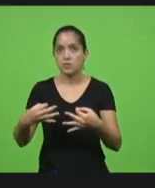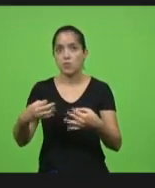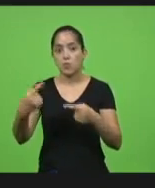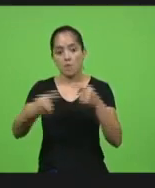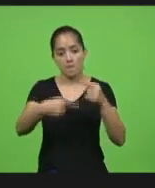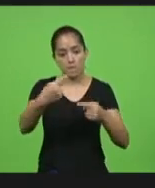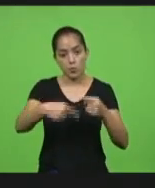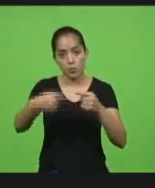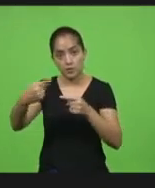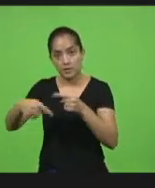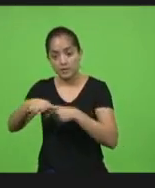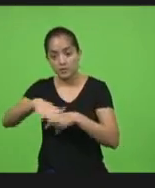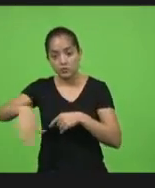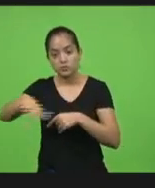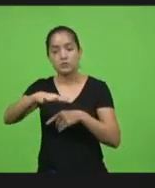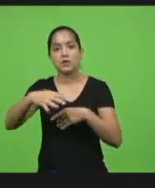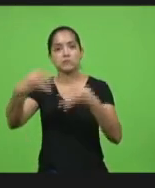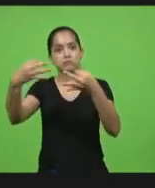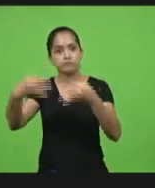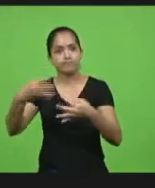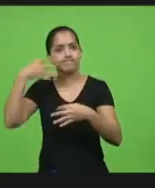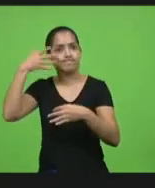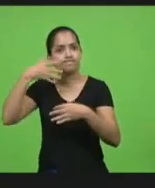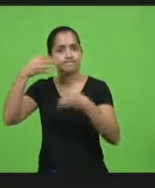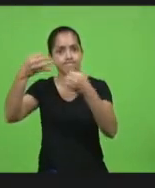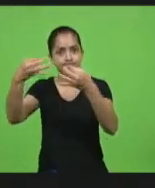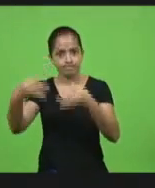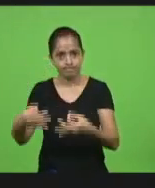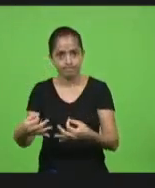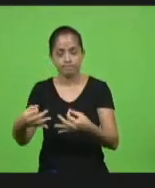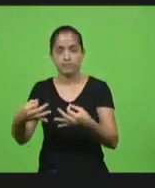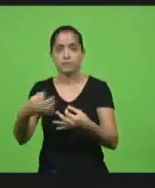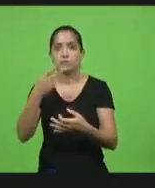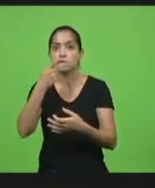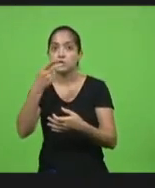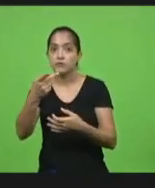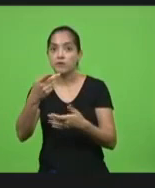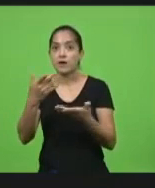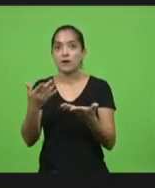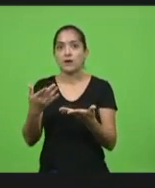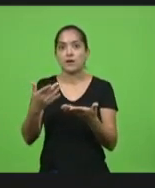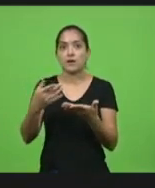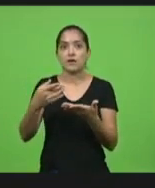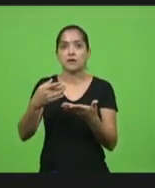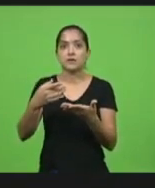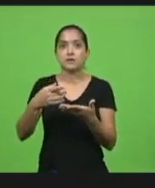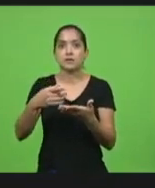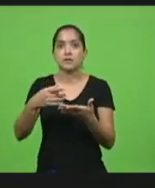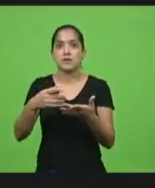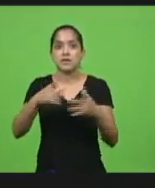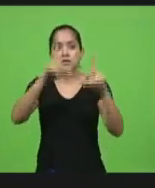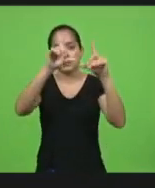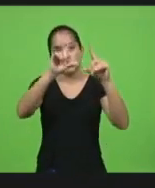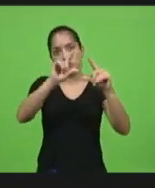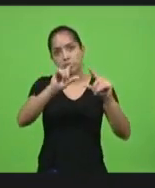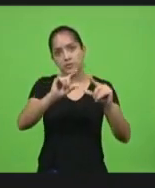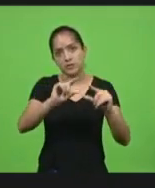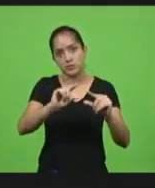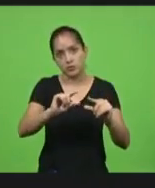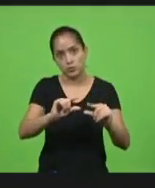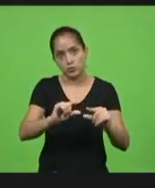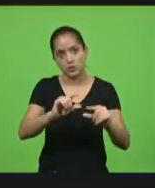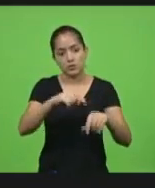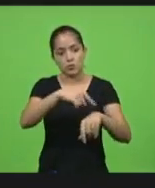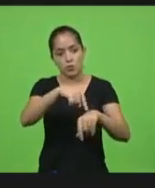ente político ele tem que ser assertivo no discurso dele quando nós falamos olha gente não é pra diminuir o horário de